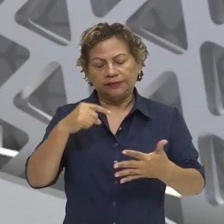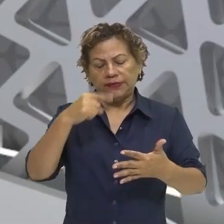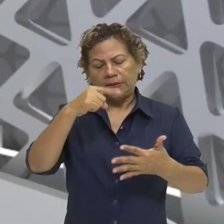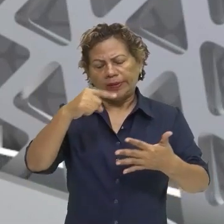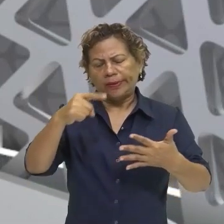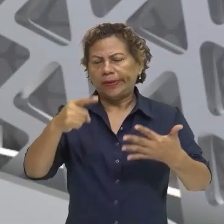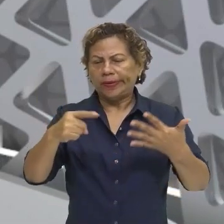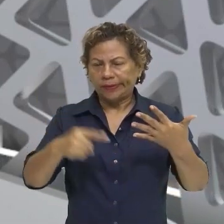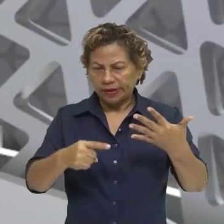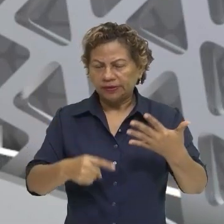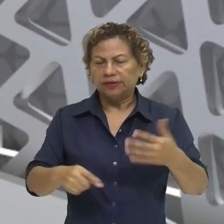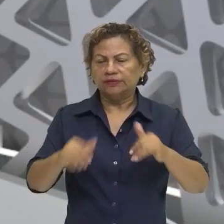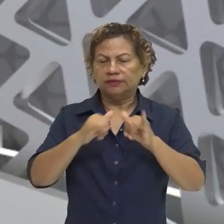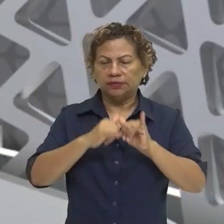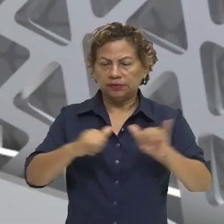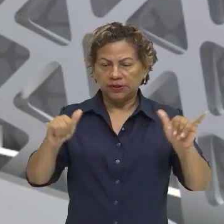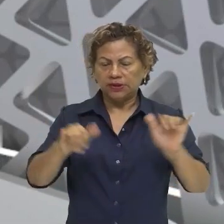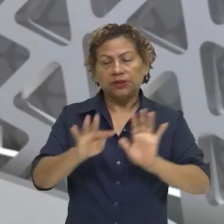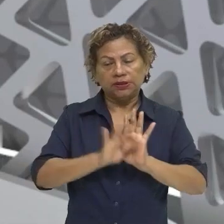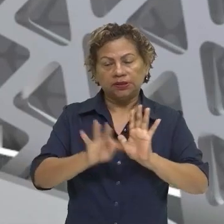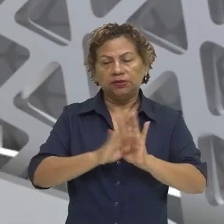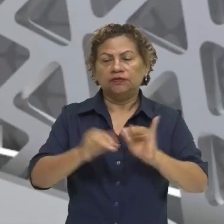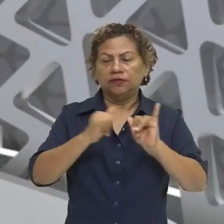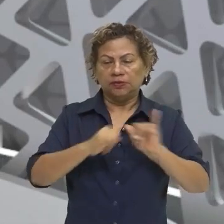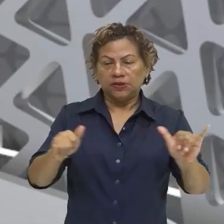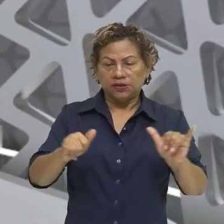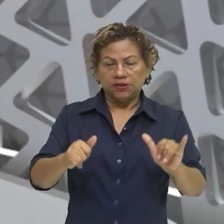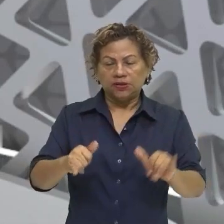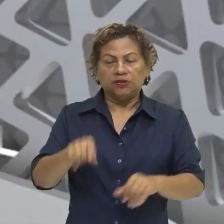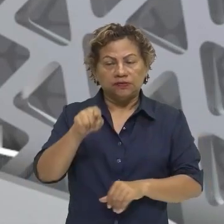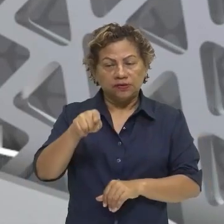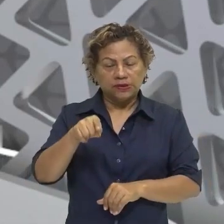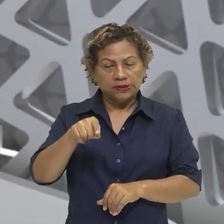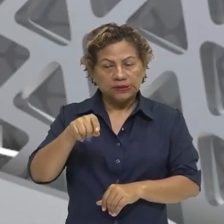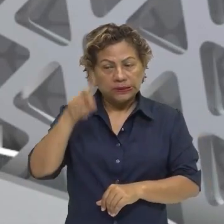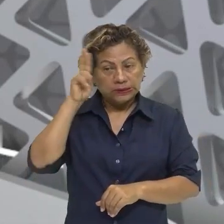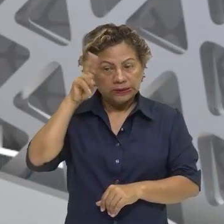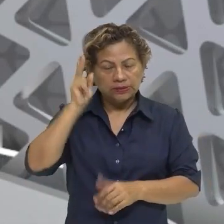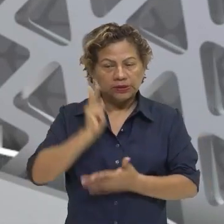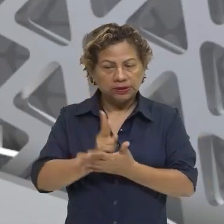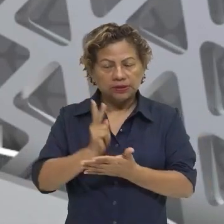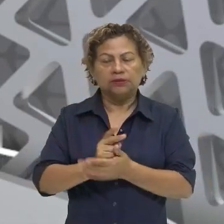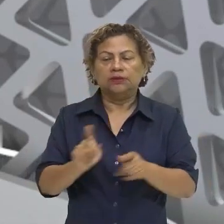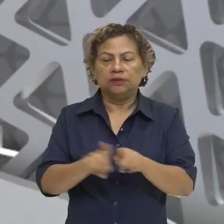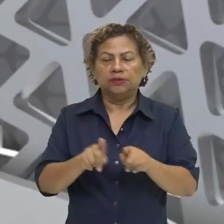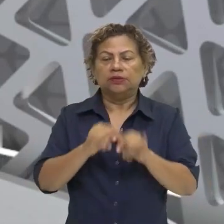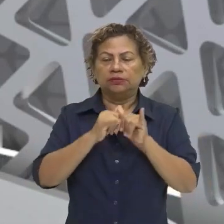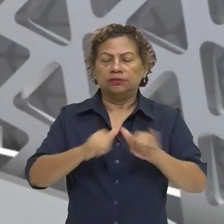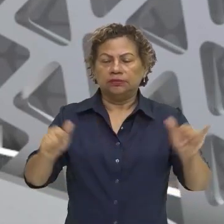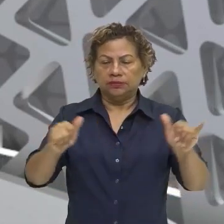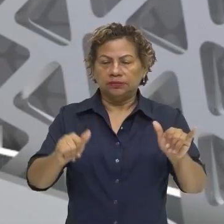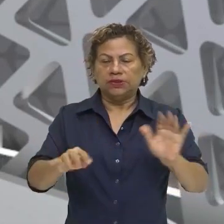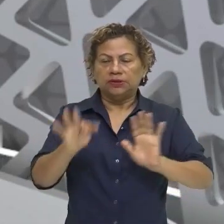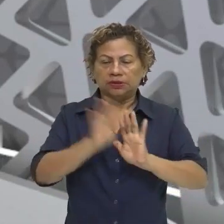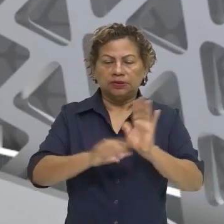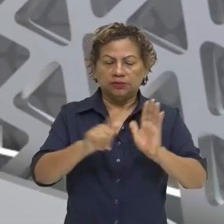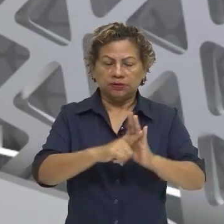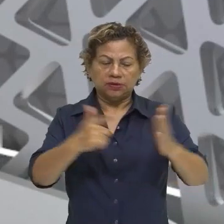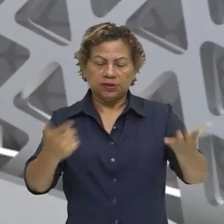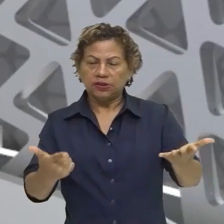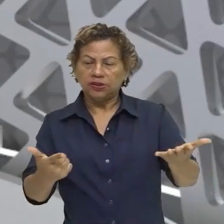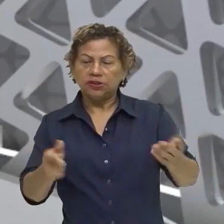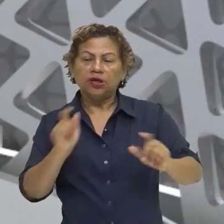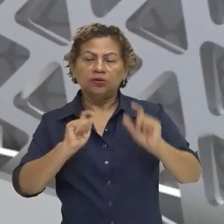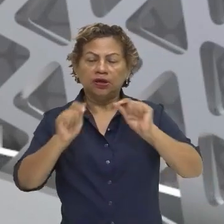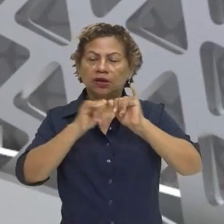informativo, né? Lembre-se sempre disso. A notícia, ele é um texto jornalístico, que tem o principal objetivo, informar,